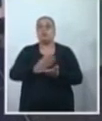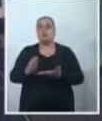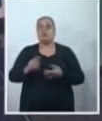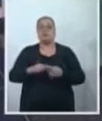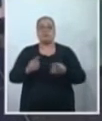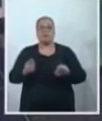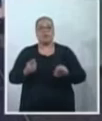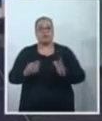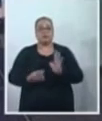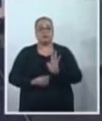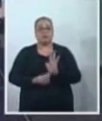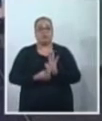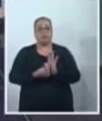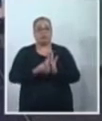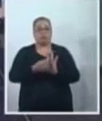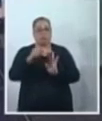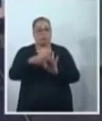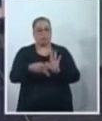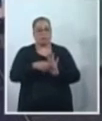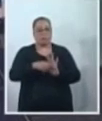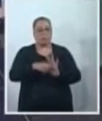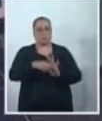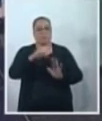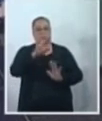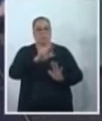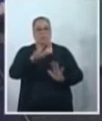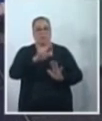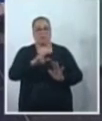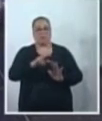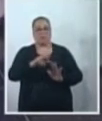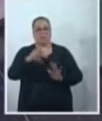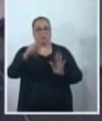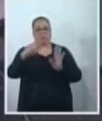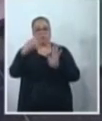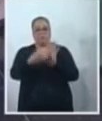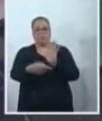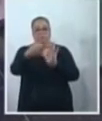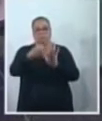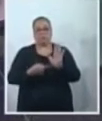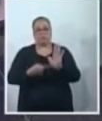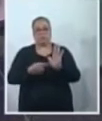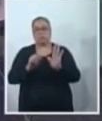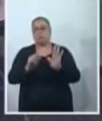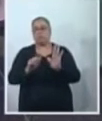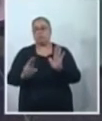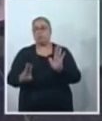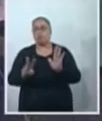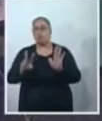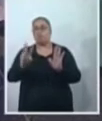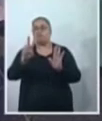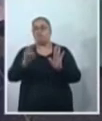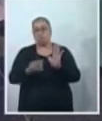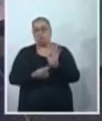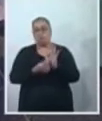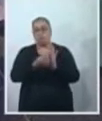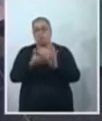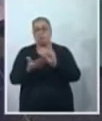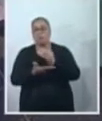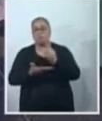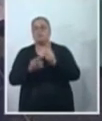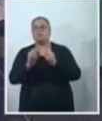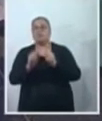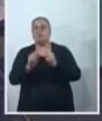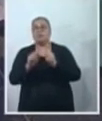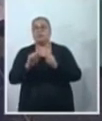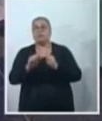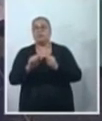renda básica para o município foi vetada aí. Vereadora, o valor que foi colocado aqui, então, para a renda básica, ele